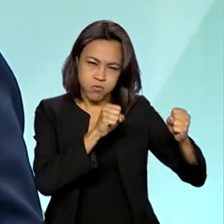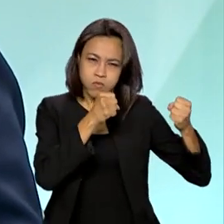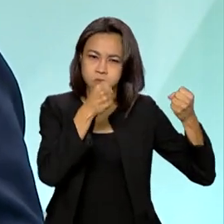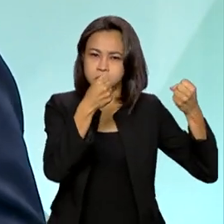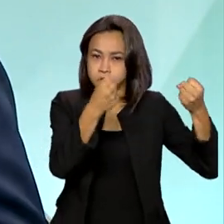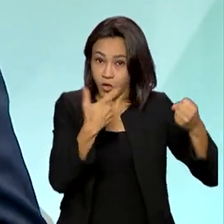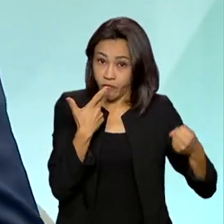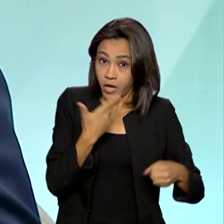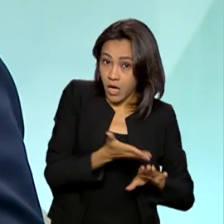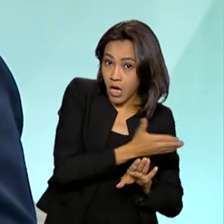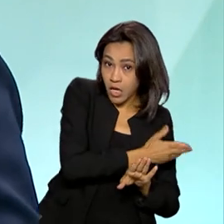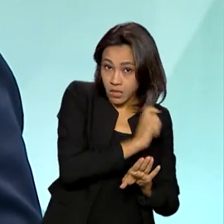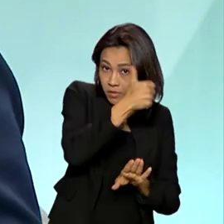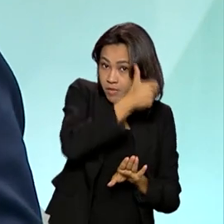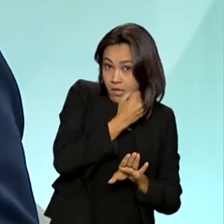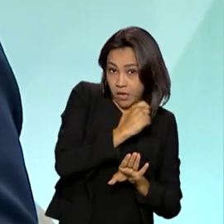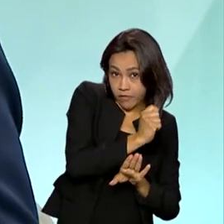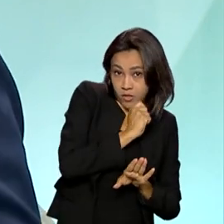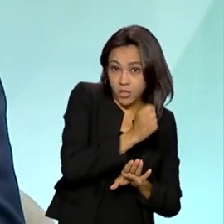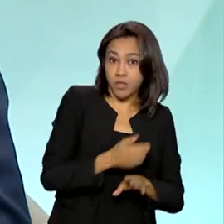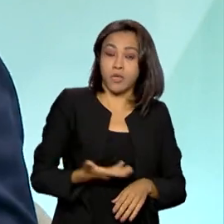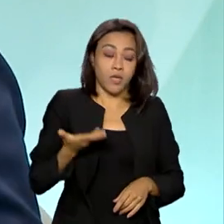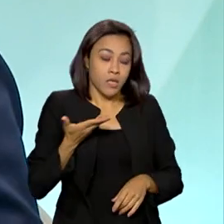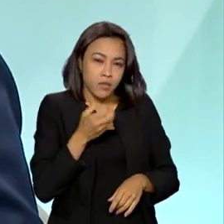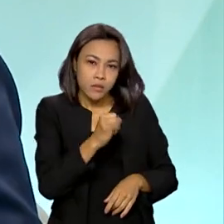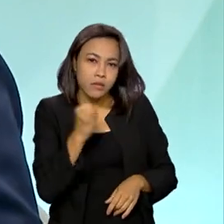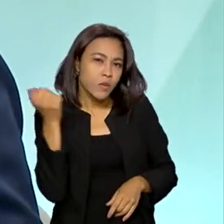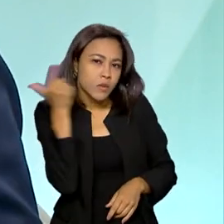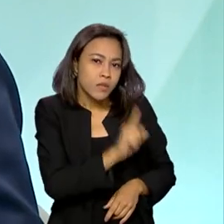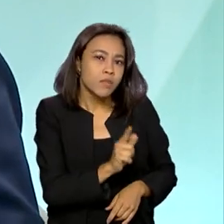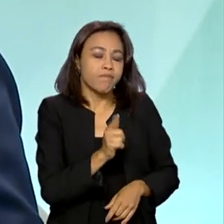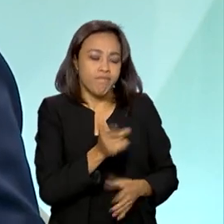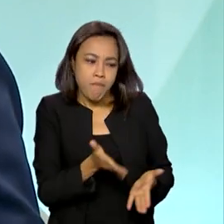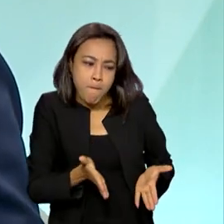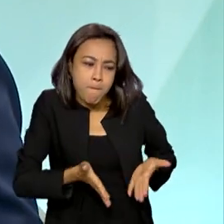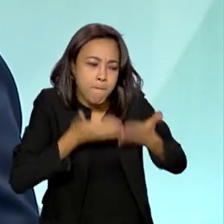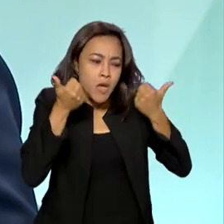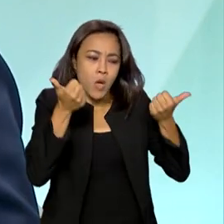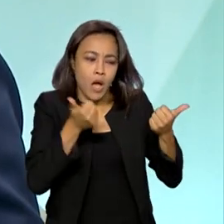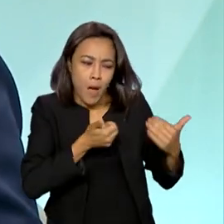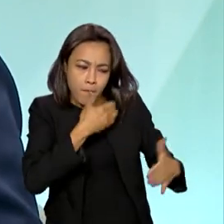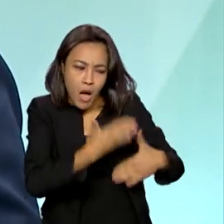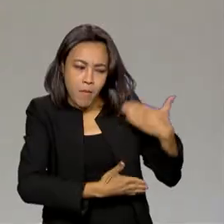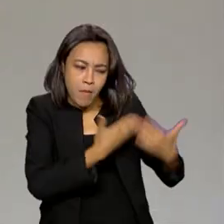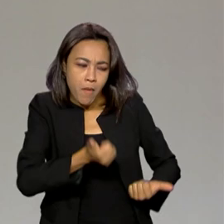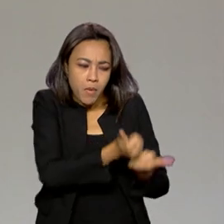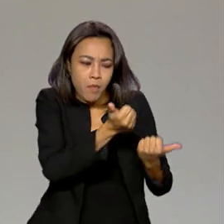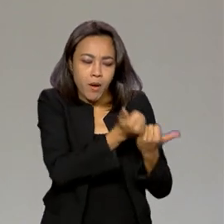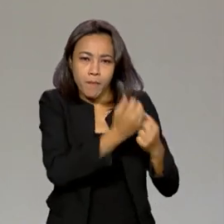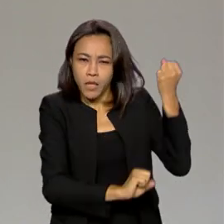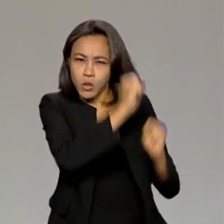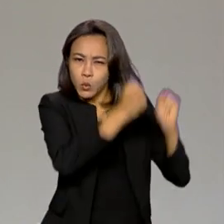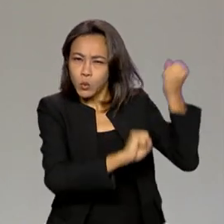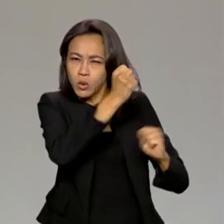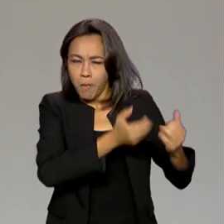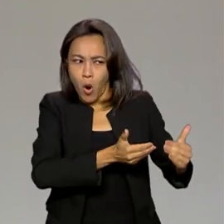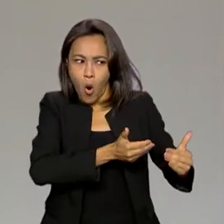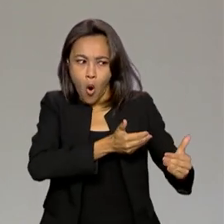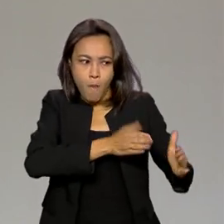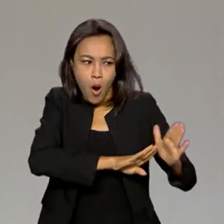no primeiro bloco, se você conseguir melhorar o desempenho da indústria, você vai acabar